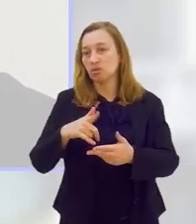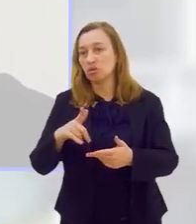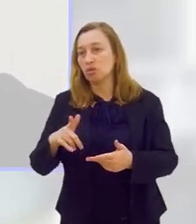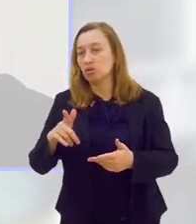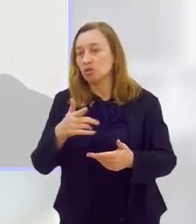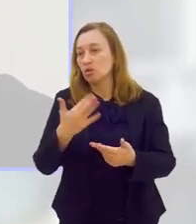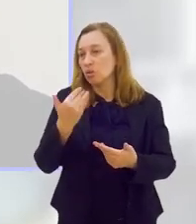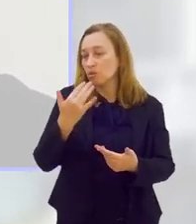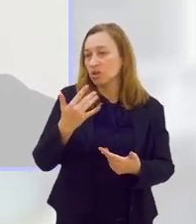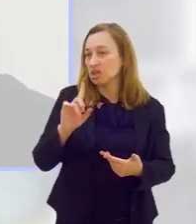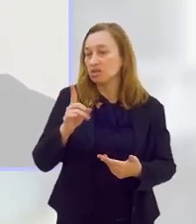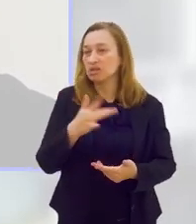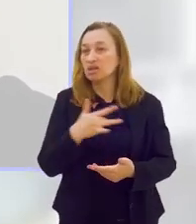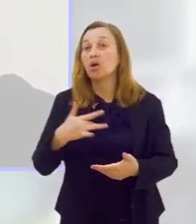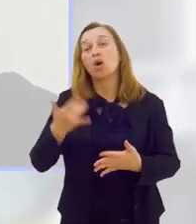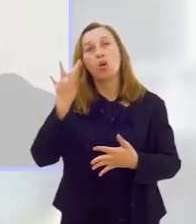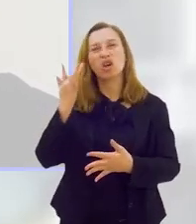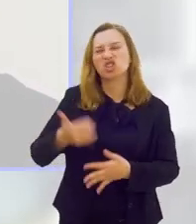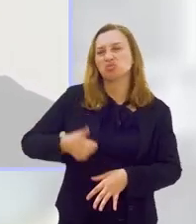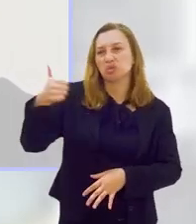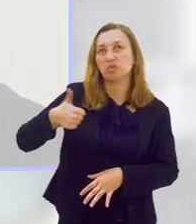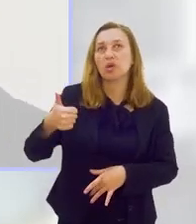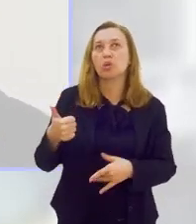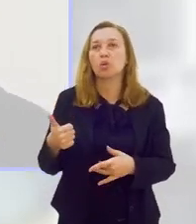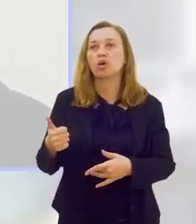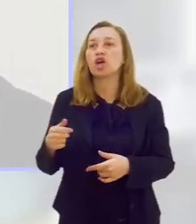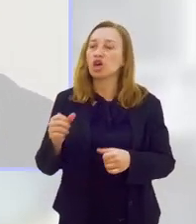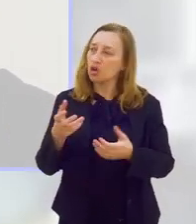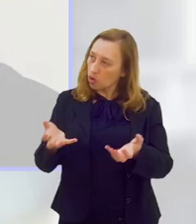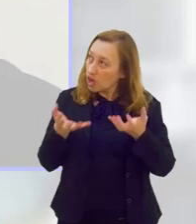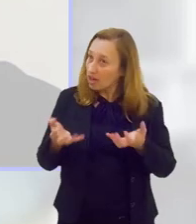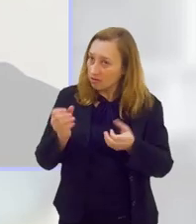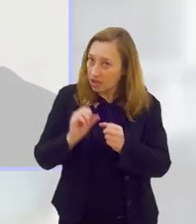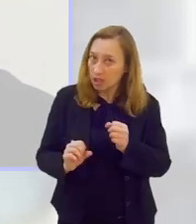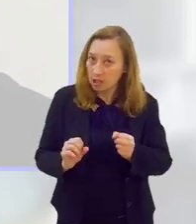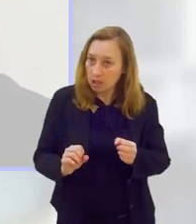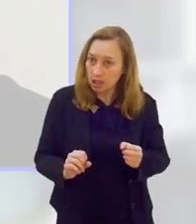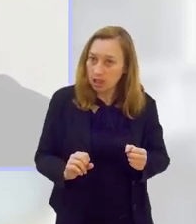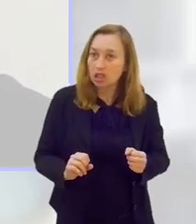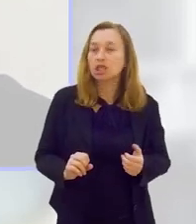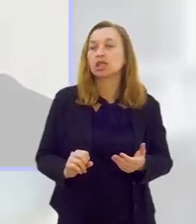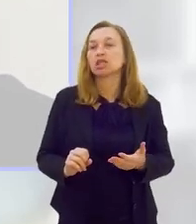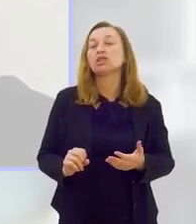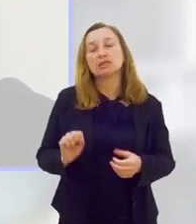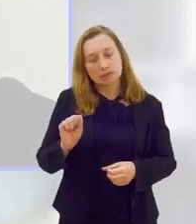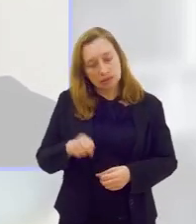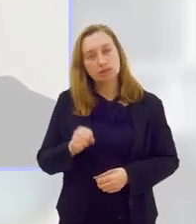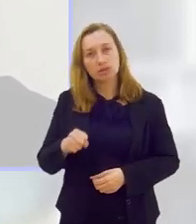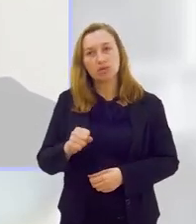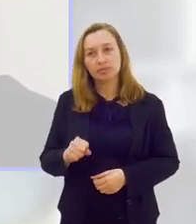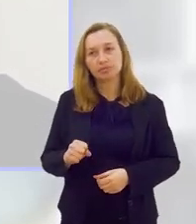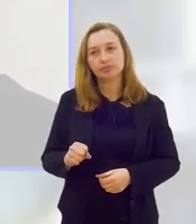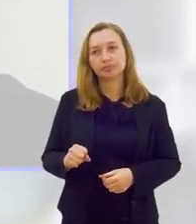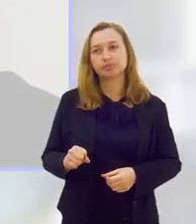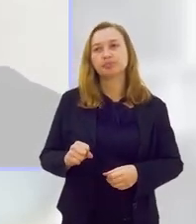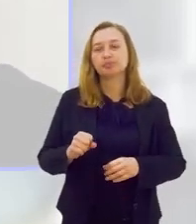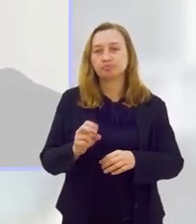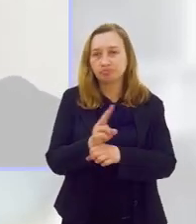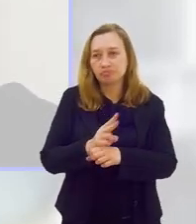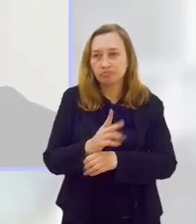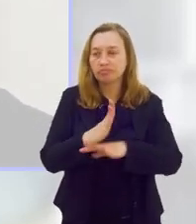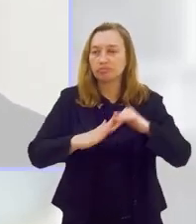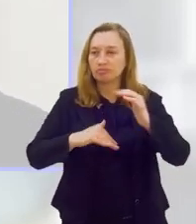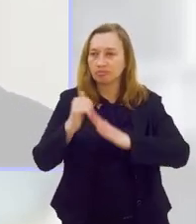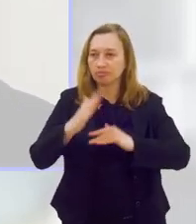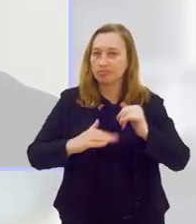que tem que fazer é, pô, eu quero fazer isso. E aí sim, buscar profissionais que te ajudem a